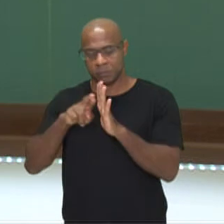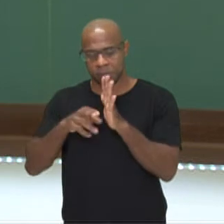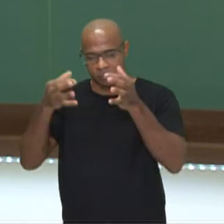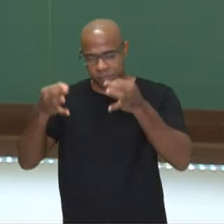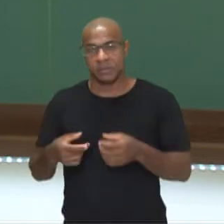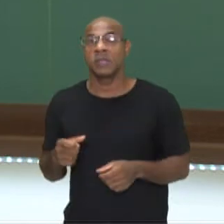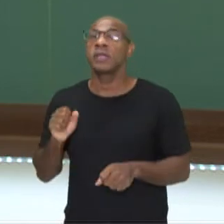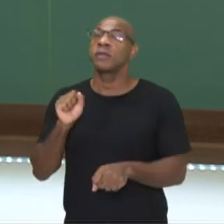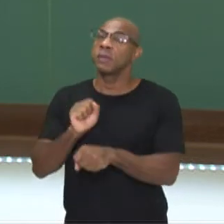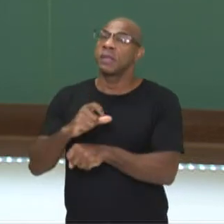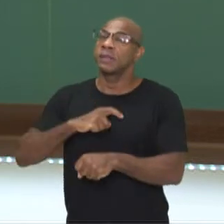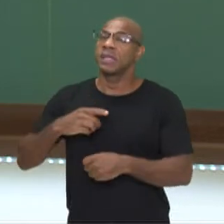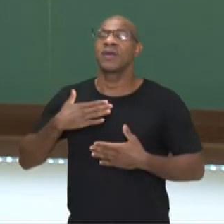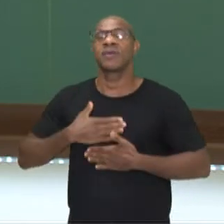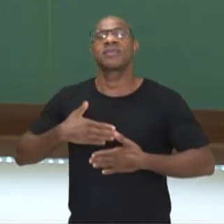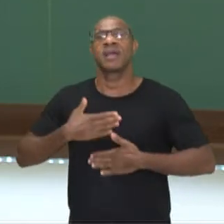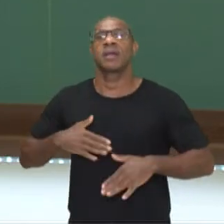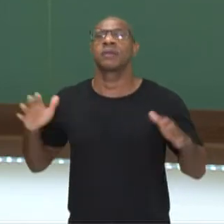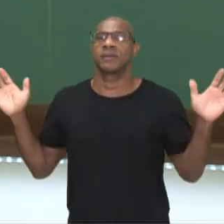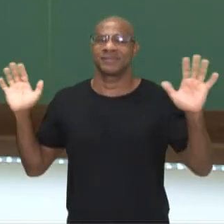gostado e até breve!